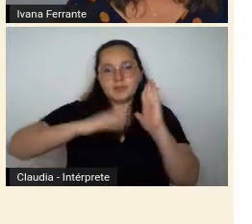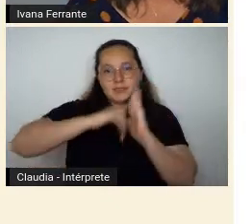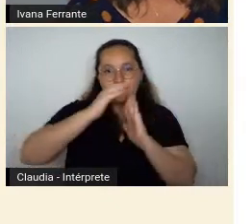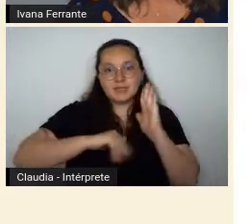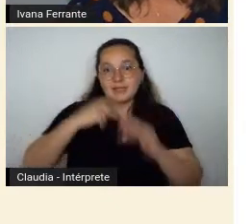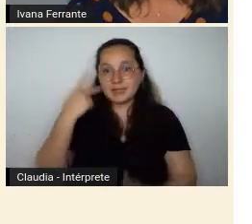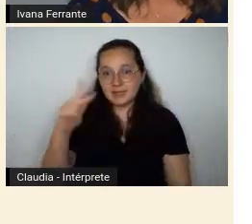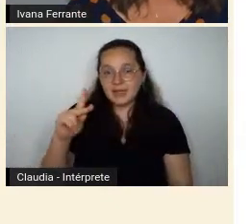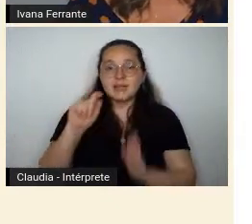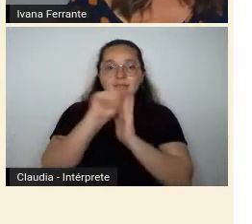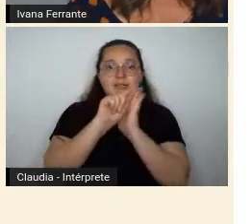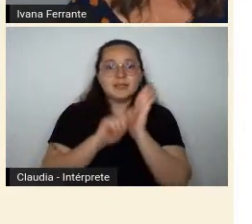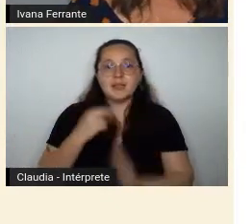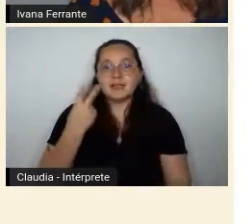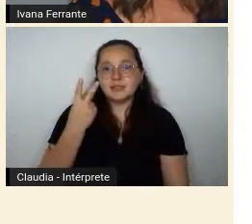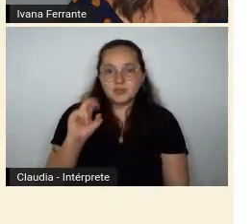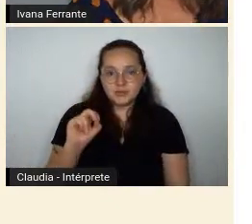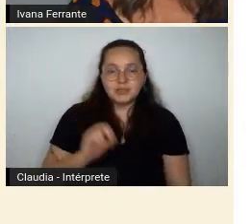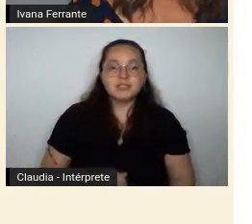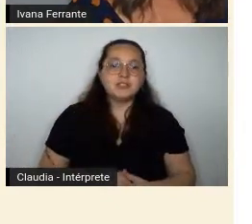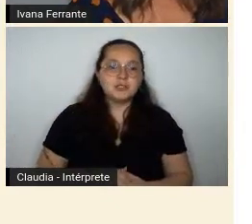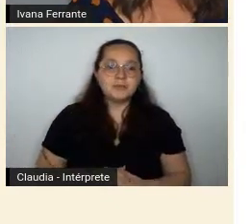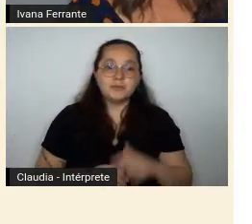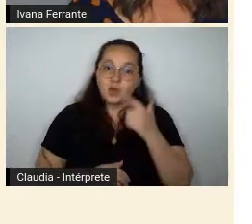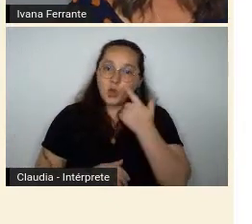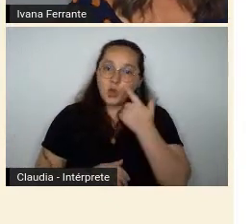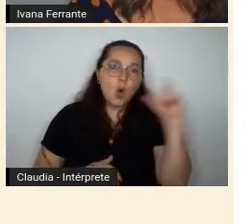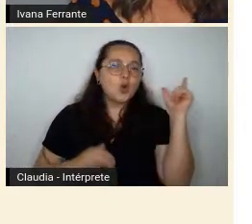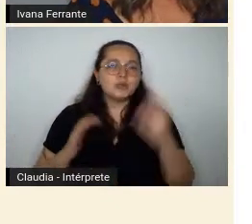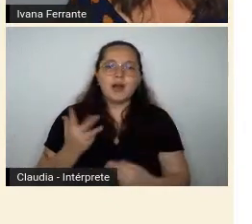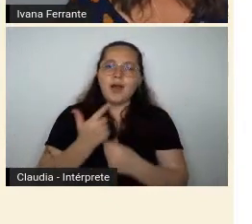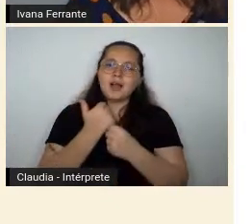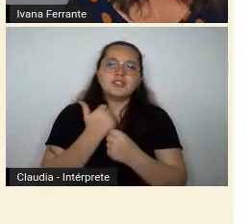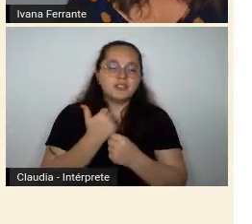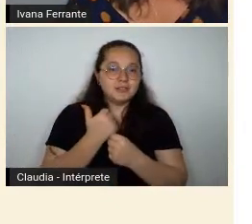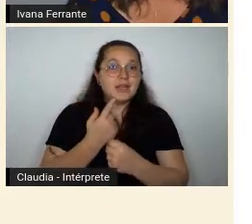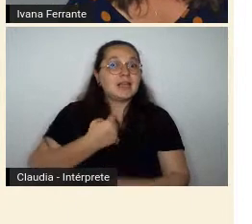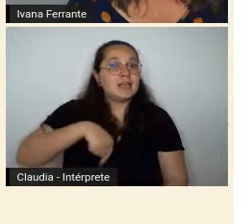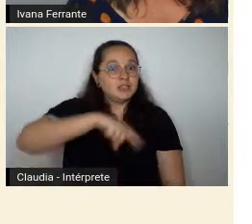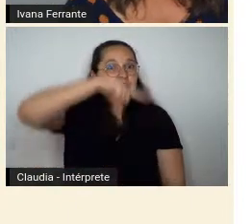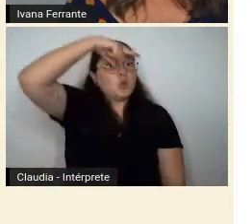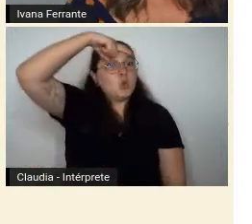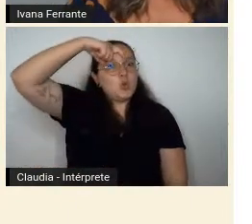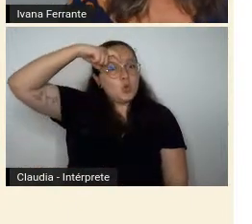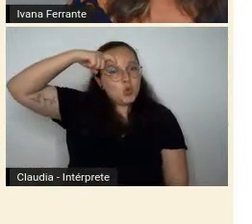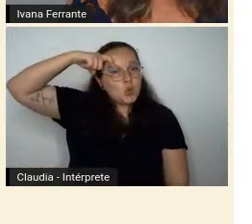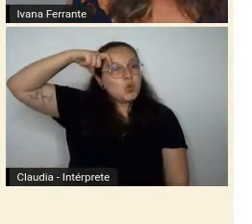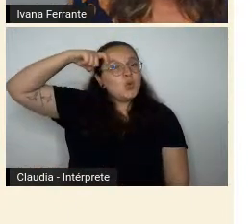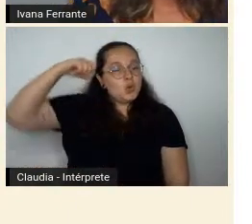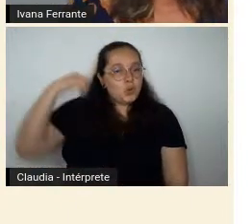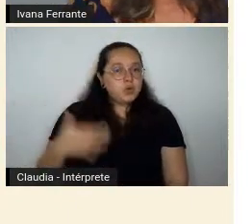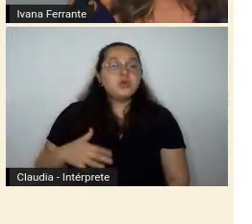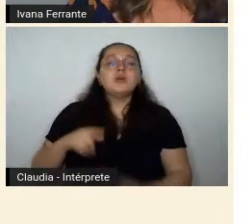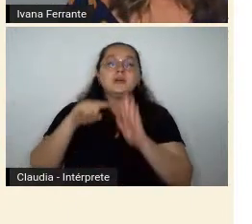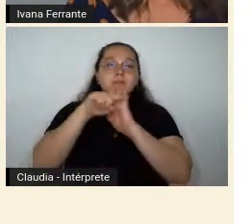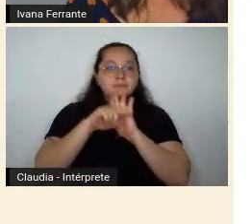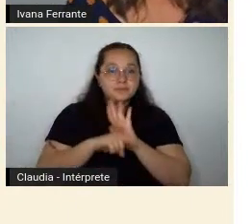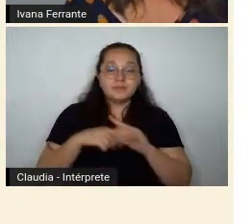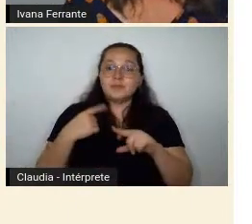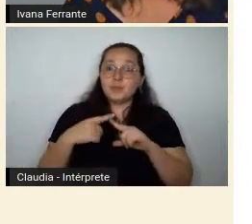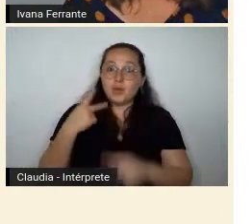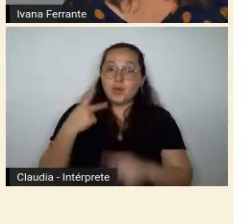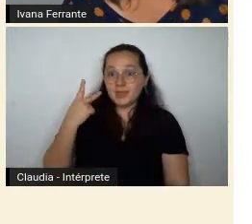Está aí também outra artista mineira que nos deu um certo trabalho, porque a maior parte das suas obras não é